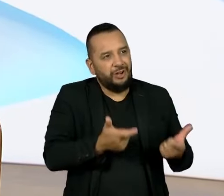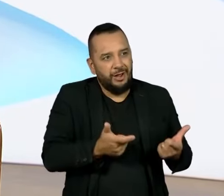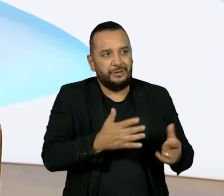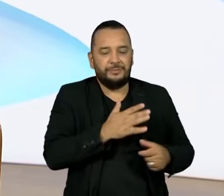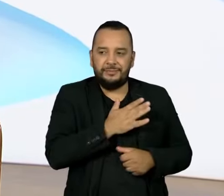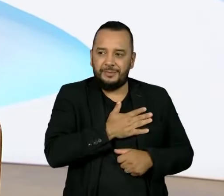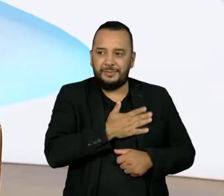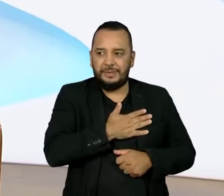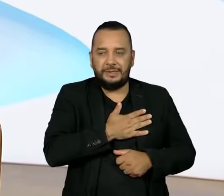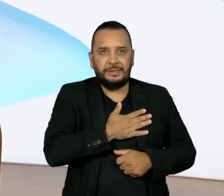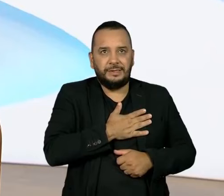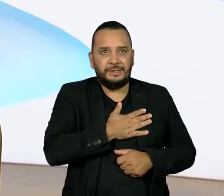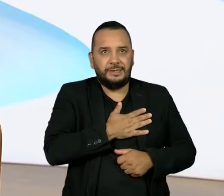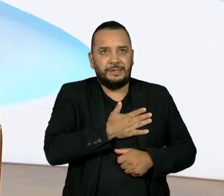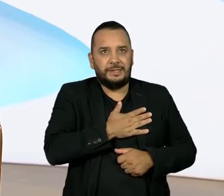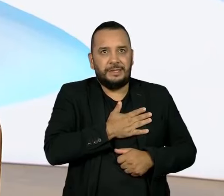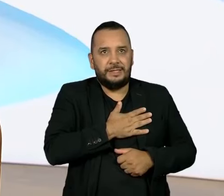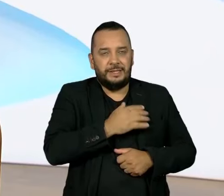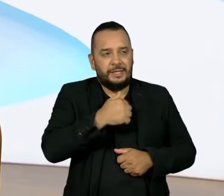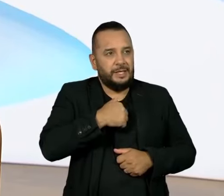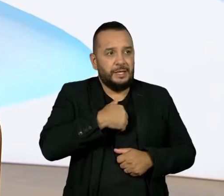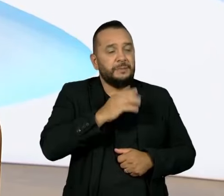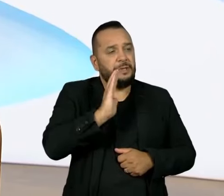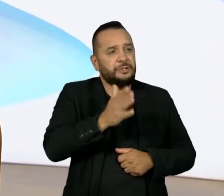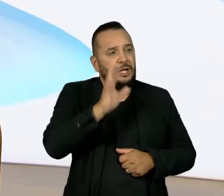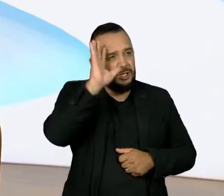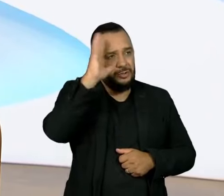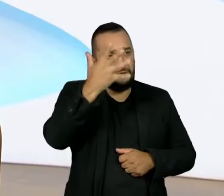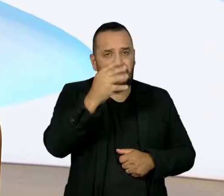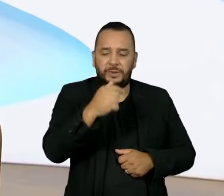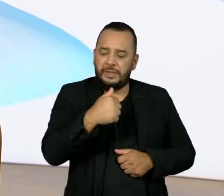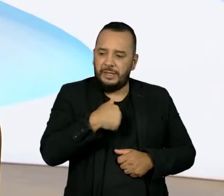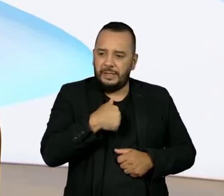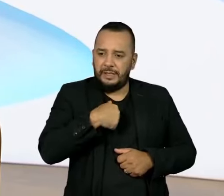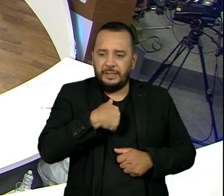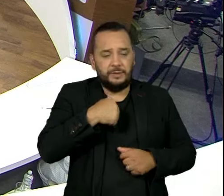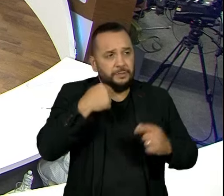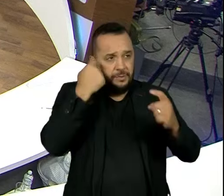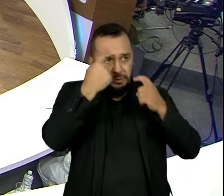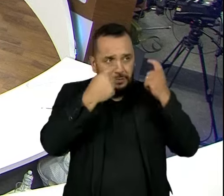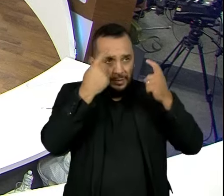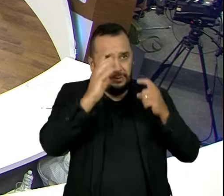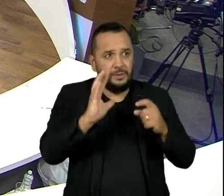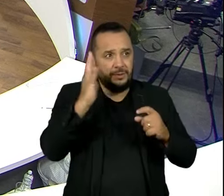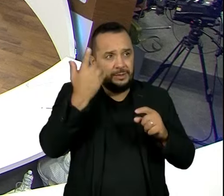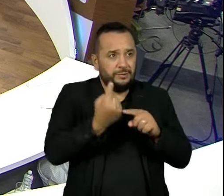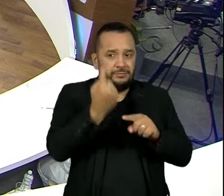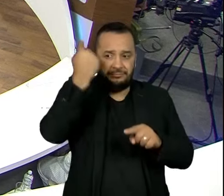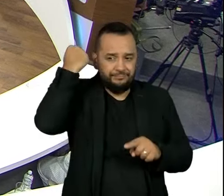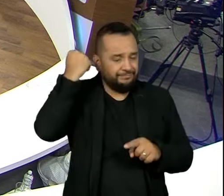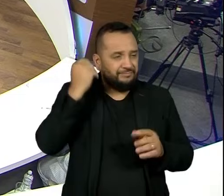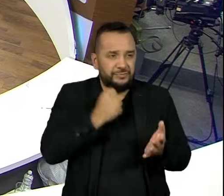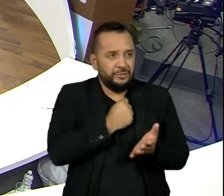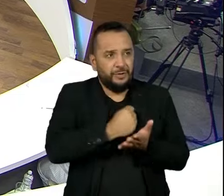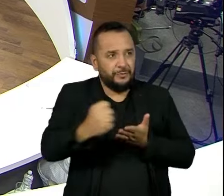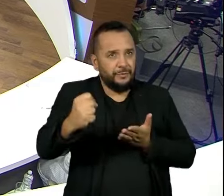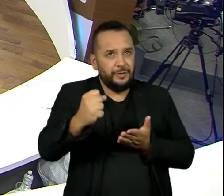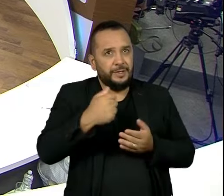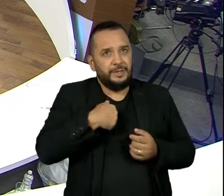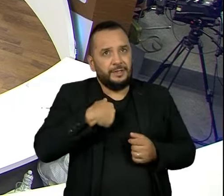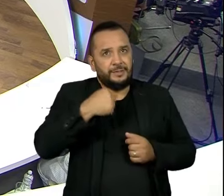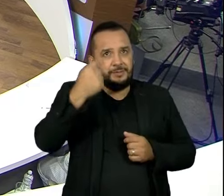não estou ocupada com aquilo que aconteceu, eu estou ocupada com os